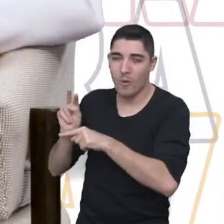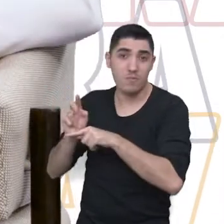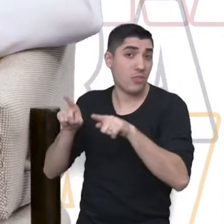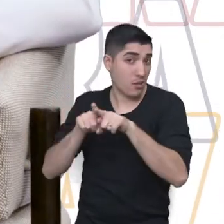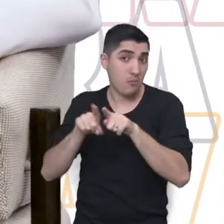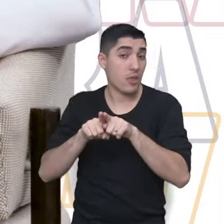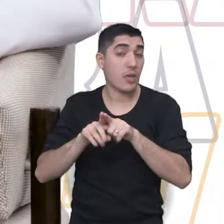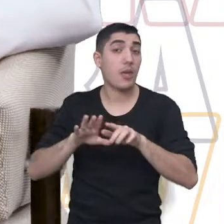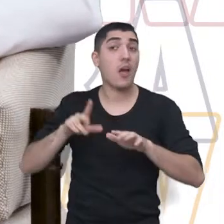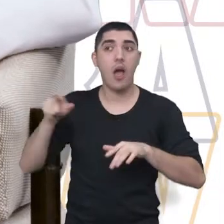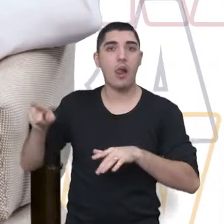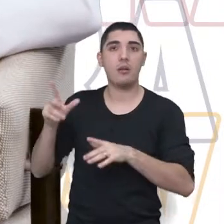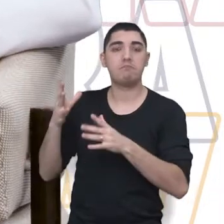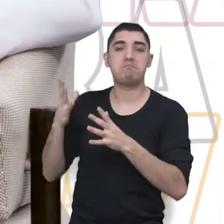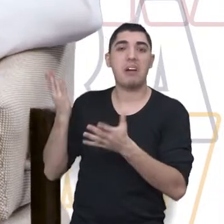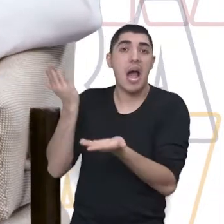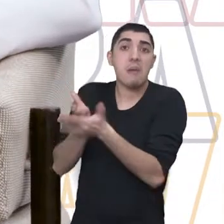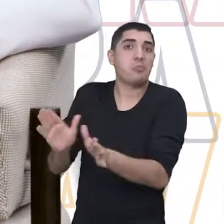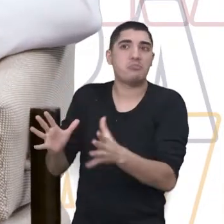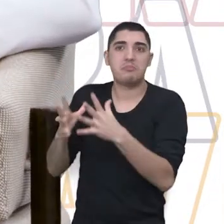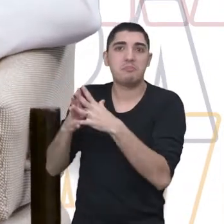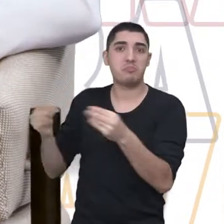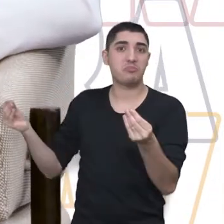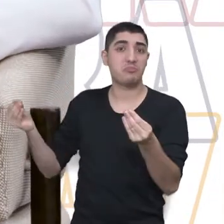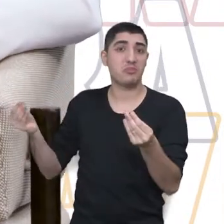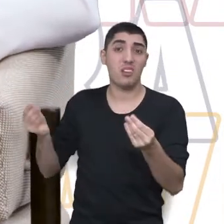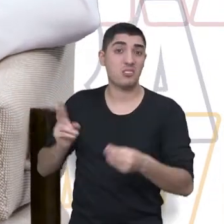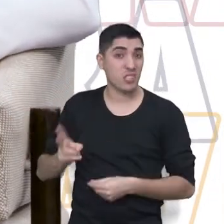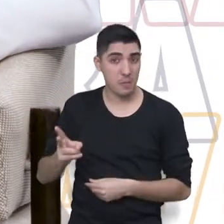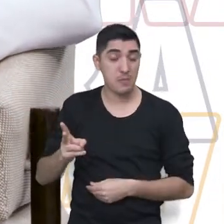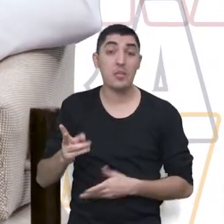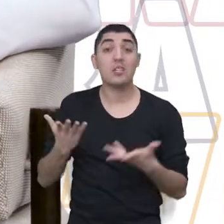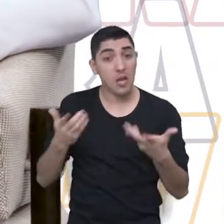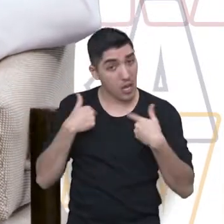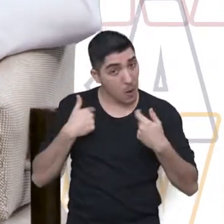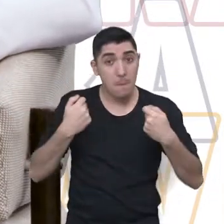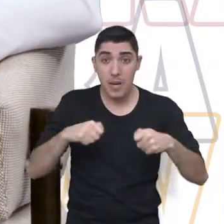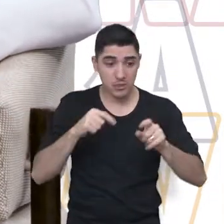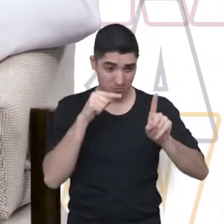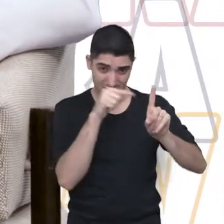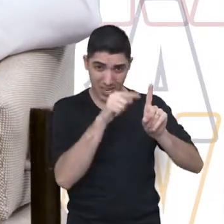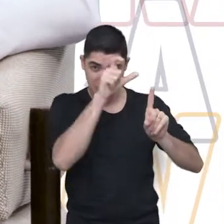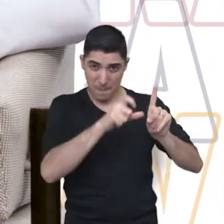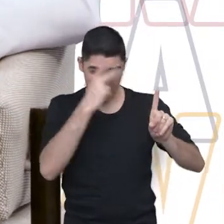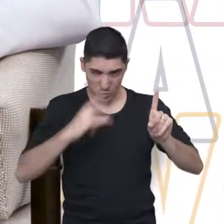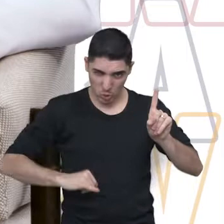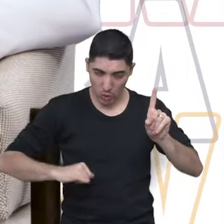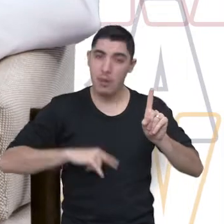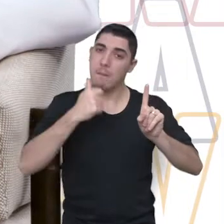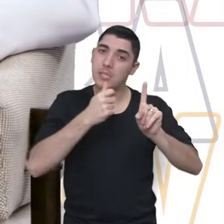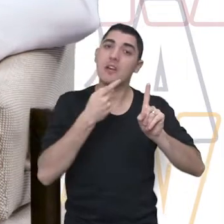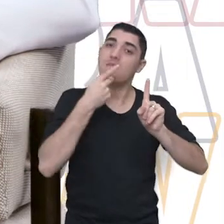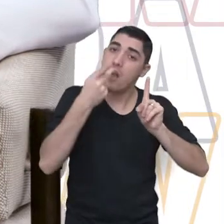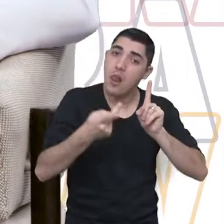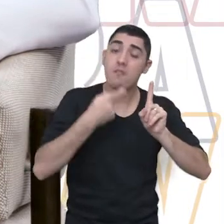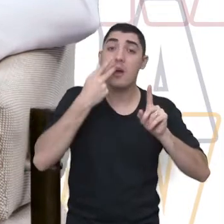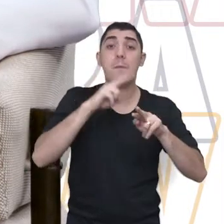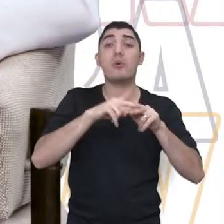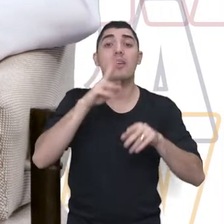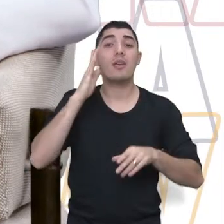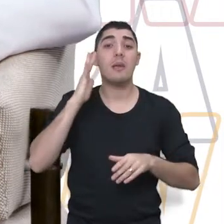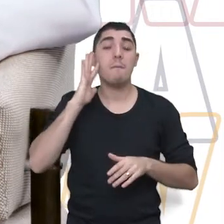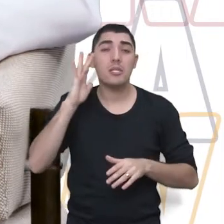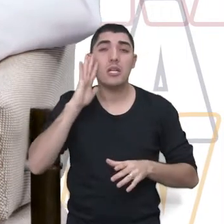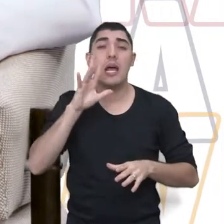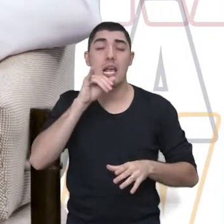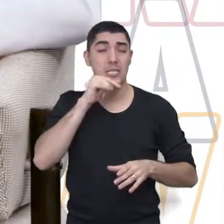Então, eu vou perder para sempre. Então, eu preciso falar disso para eu entender o tamanho desse vazio. que